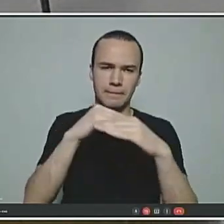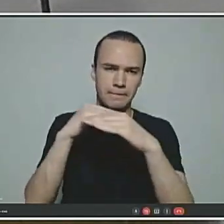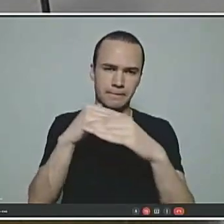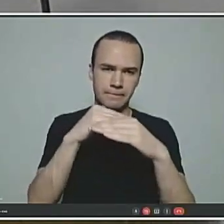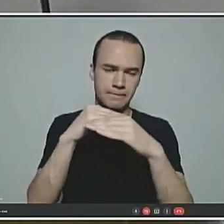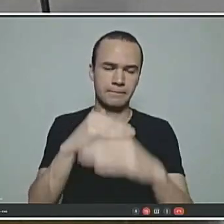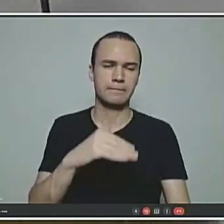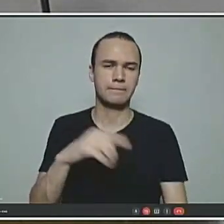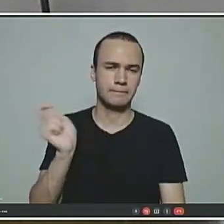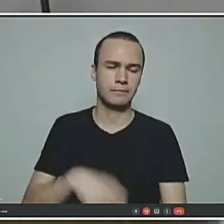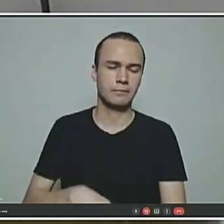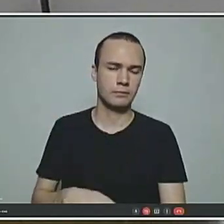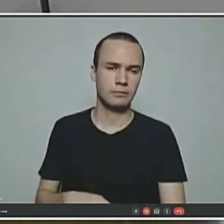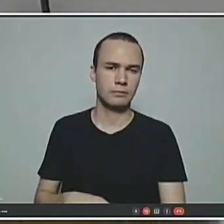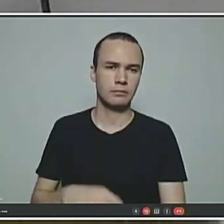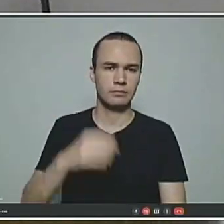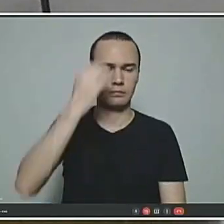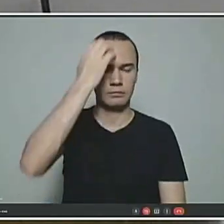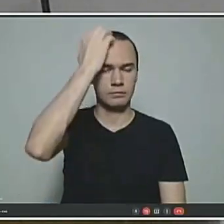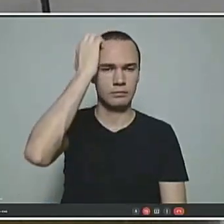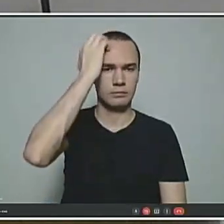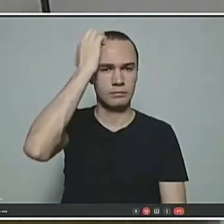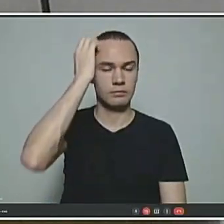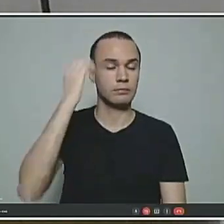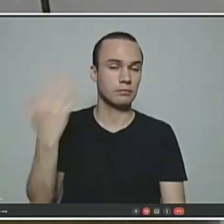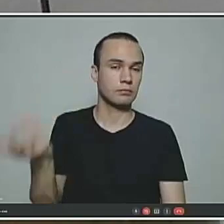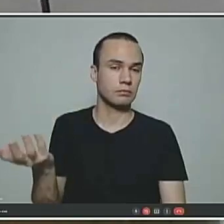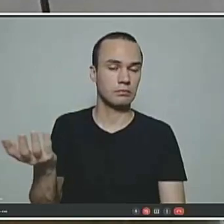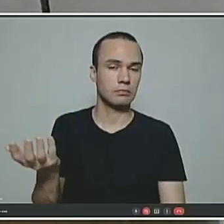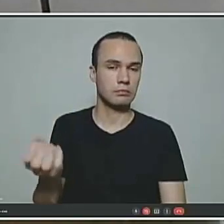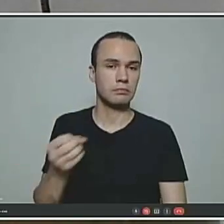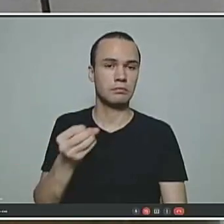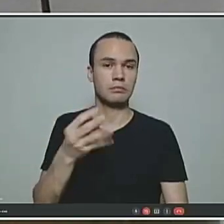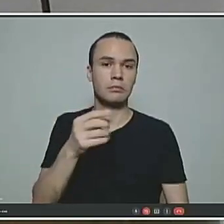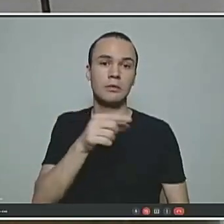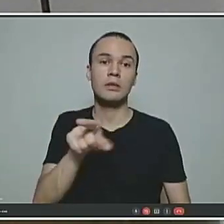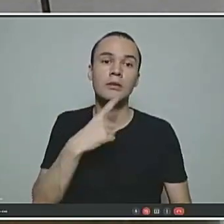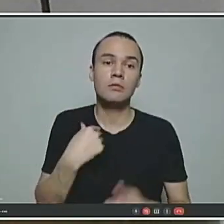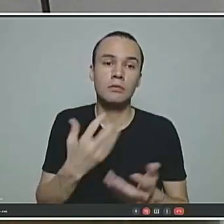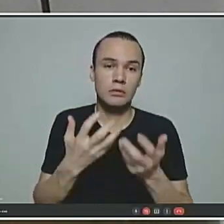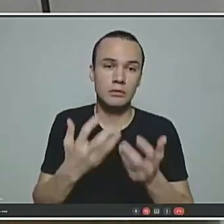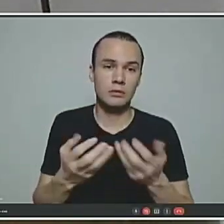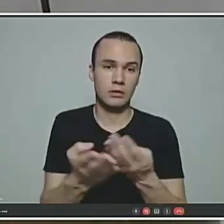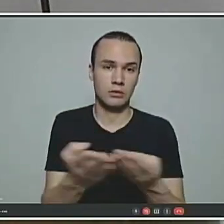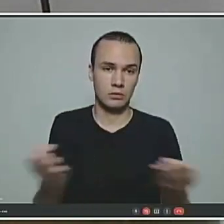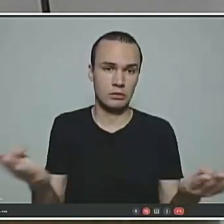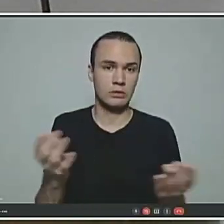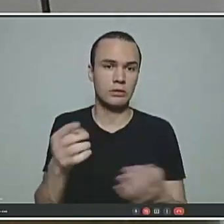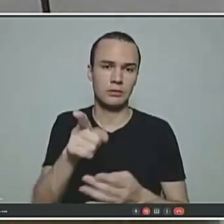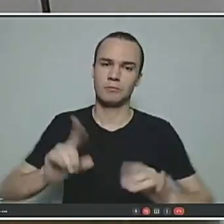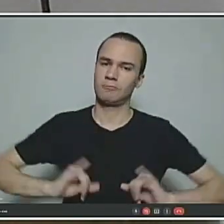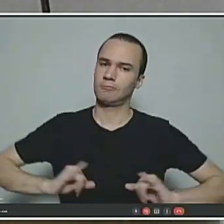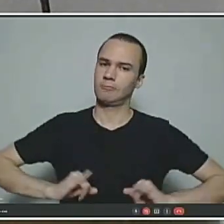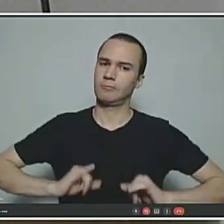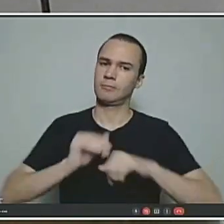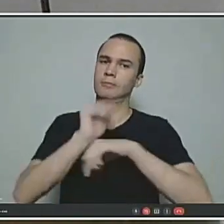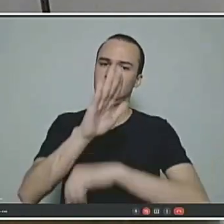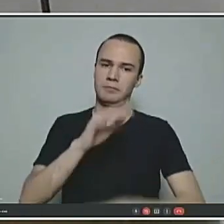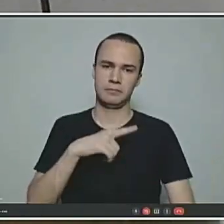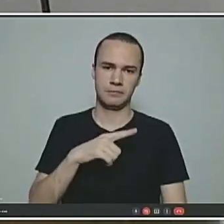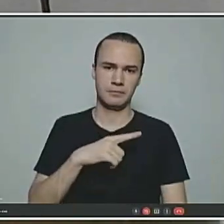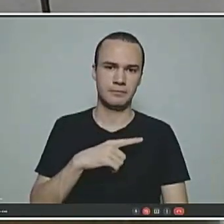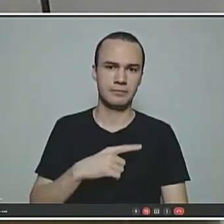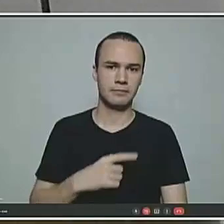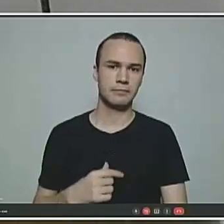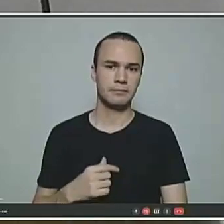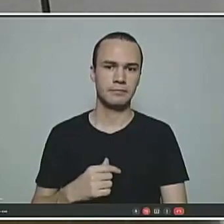essa emenda. E aí, com os principais interessados, aqueles que são a maior vítima, as maiores